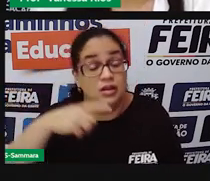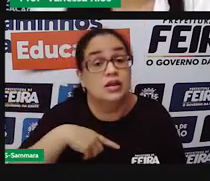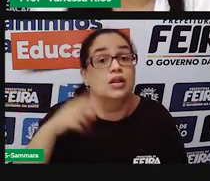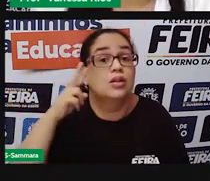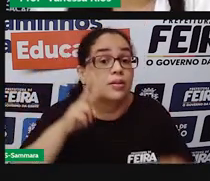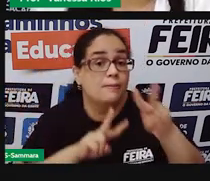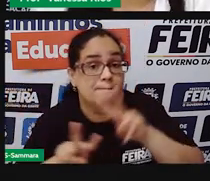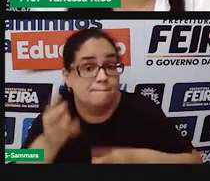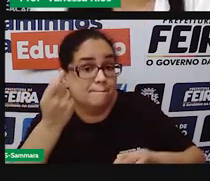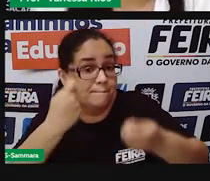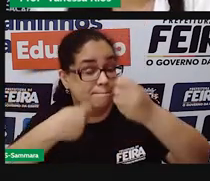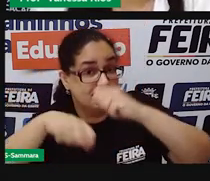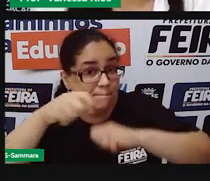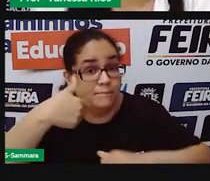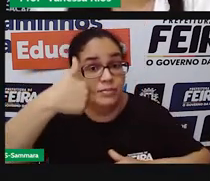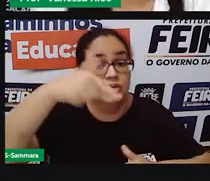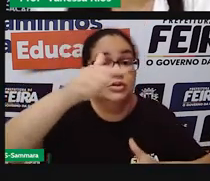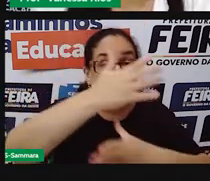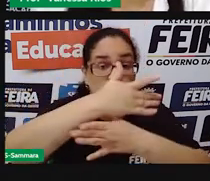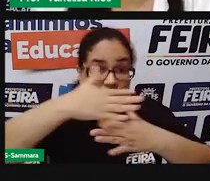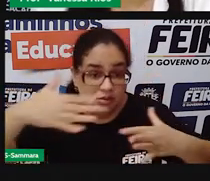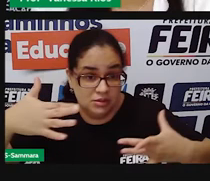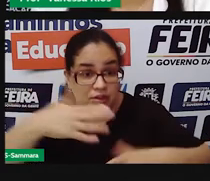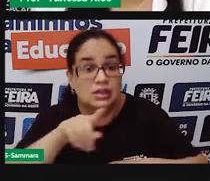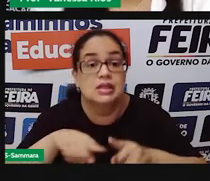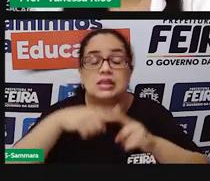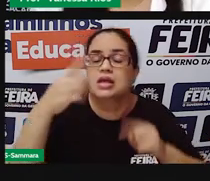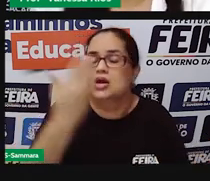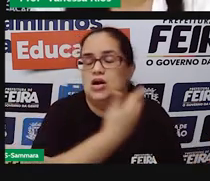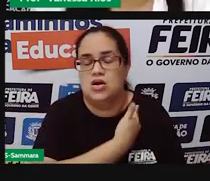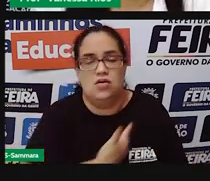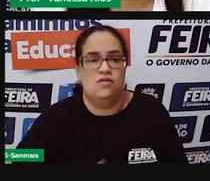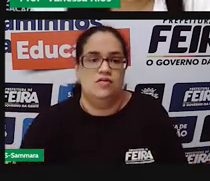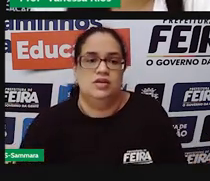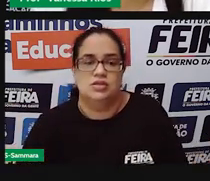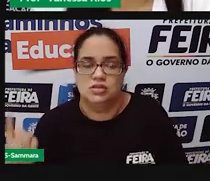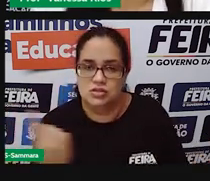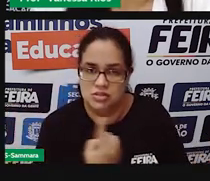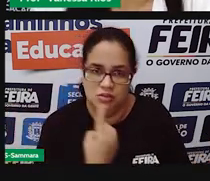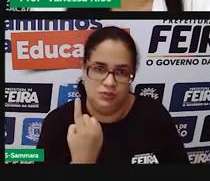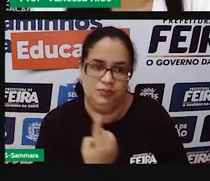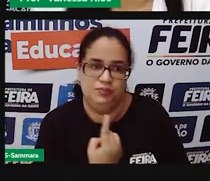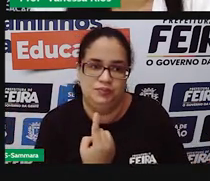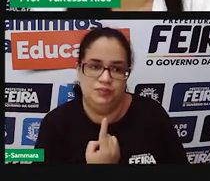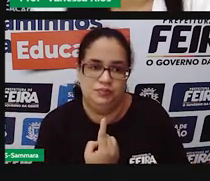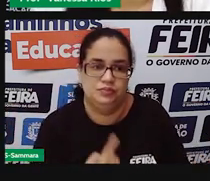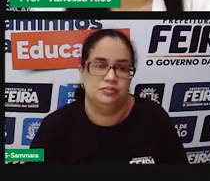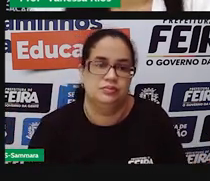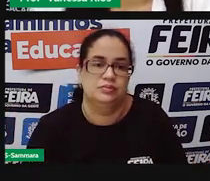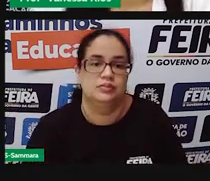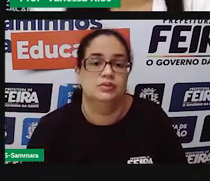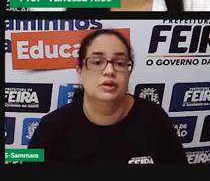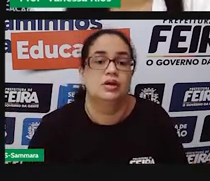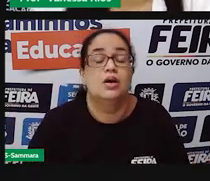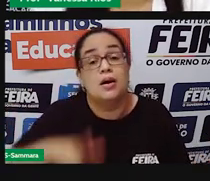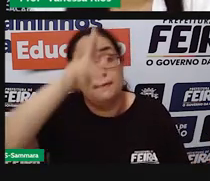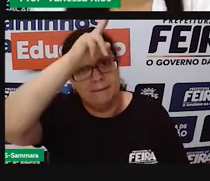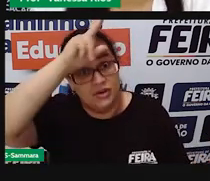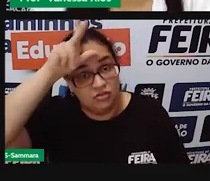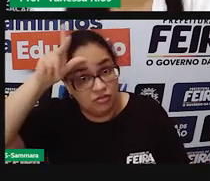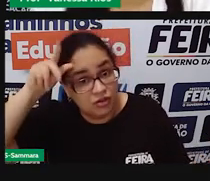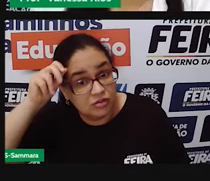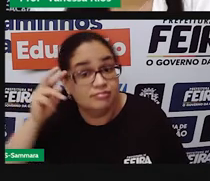mais visto na administração de uma cidade, mas ele não governa sozinho. É o